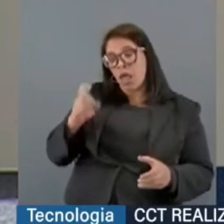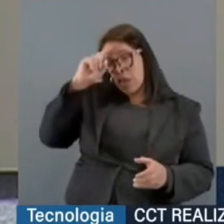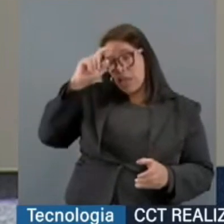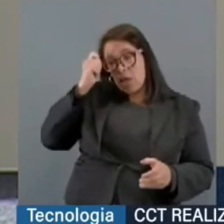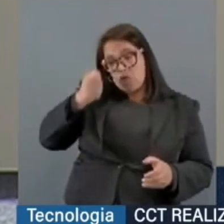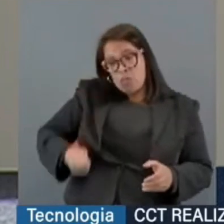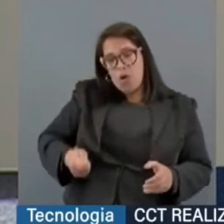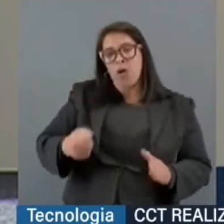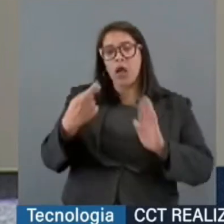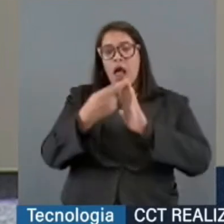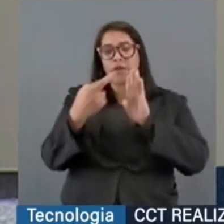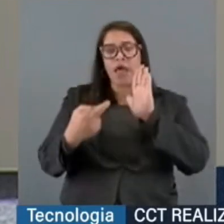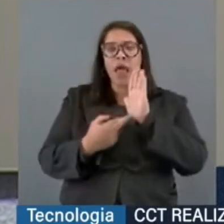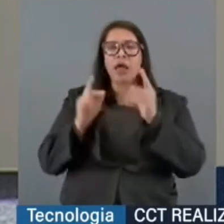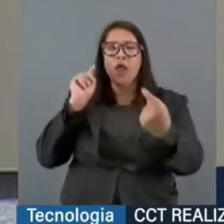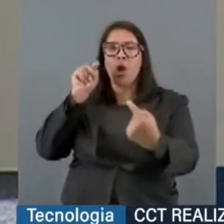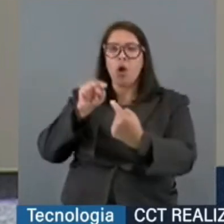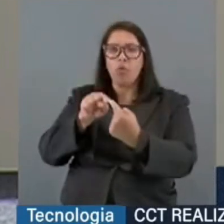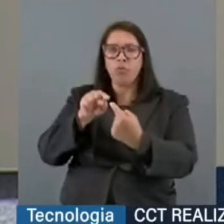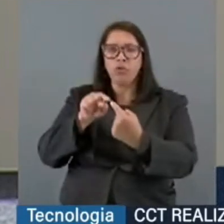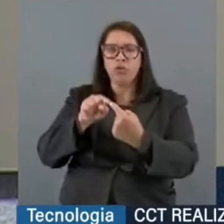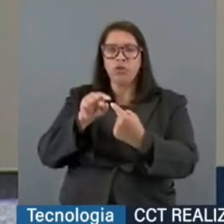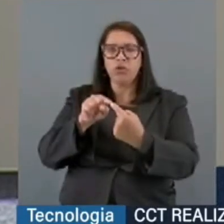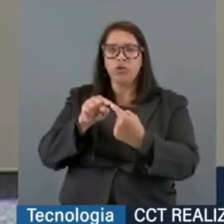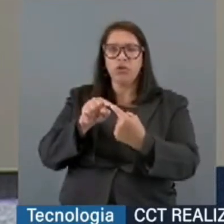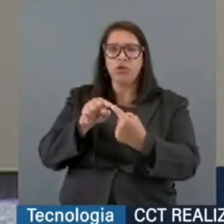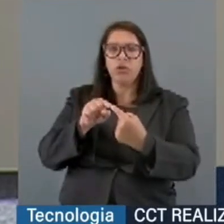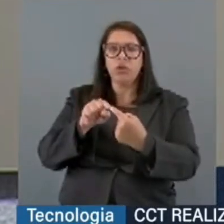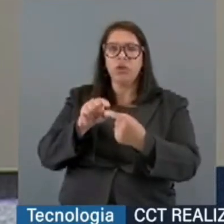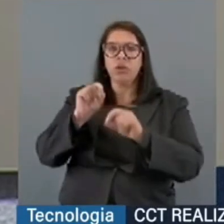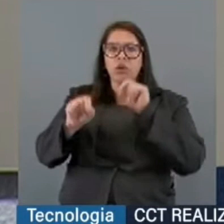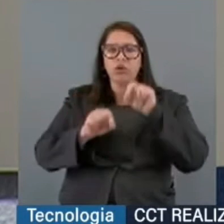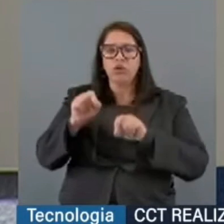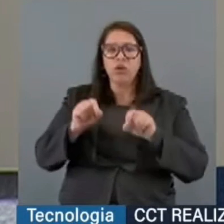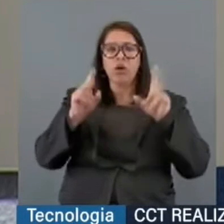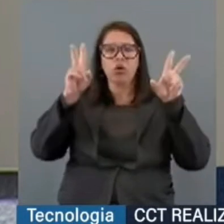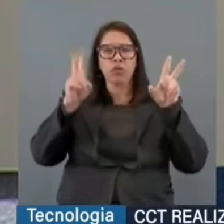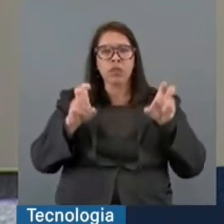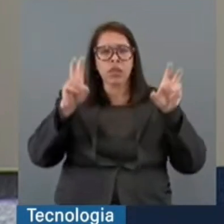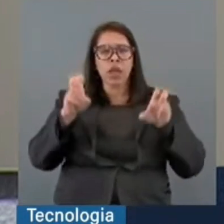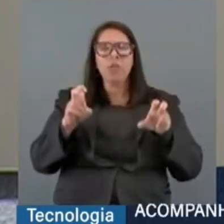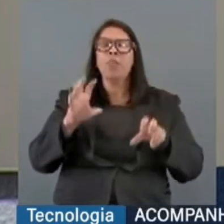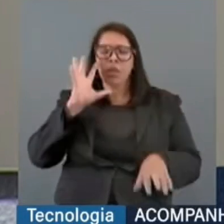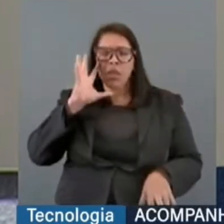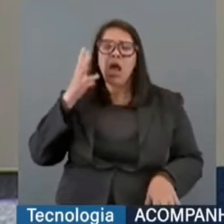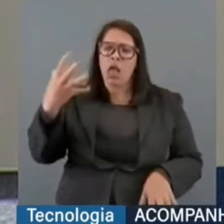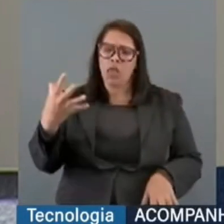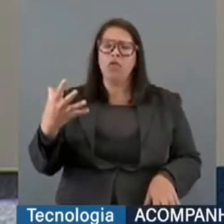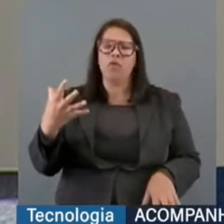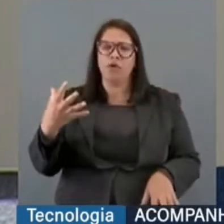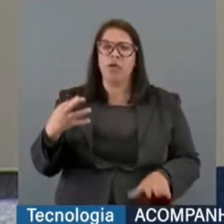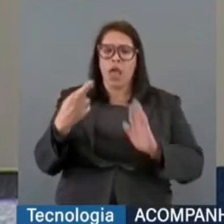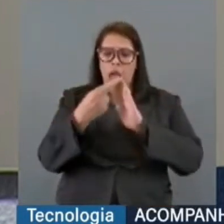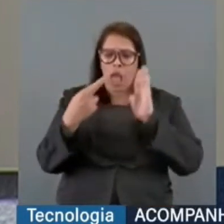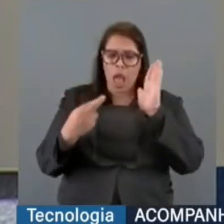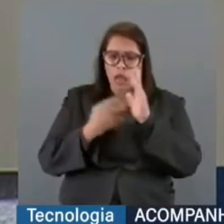as regras objetivas, elas podem, desde logo, serem tratadas e enfrentadas. Então, a